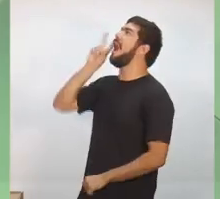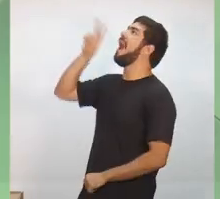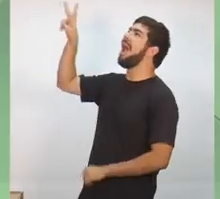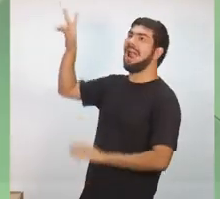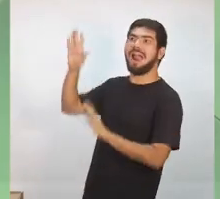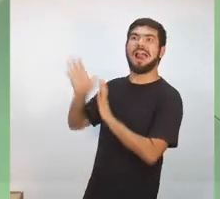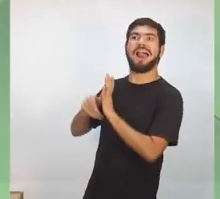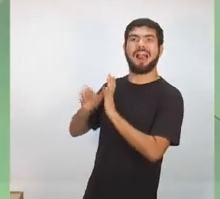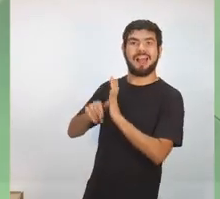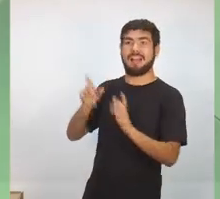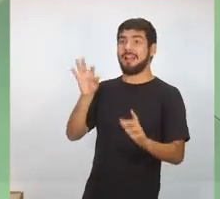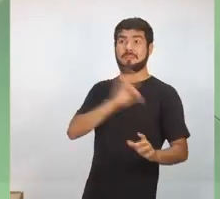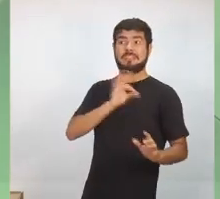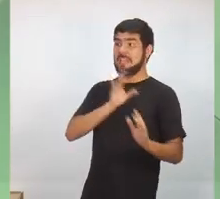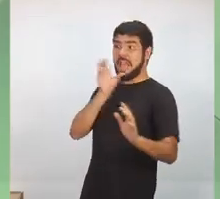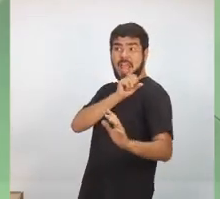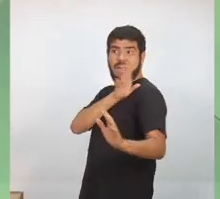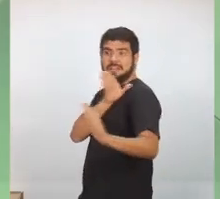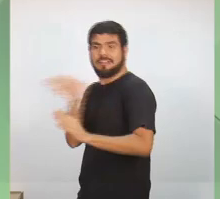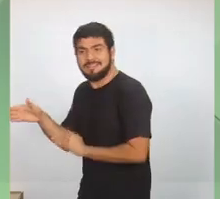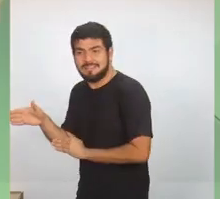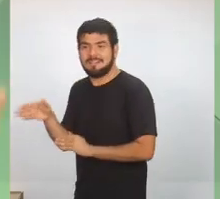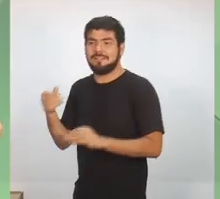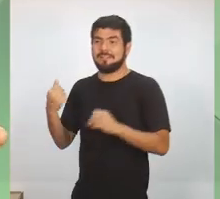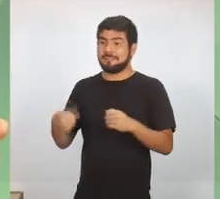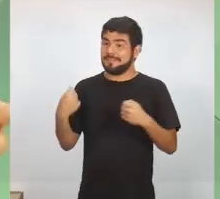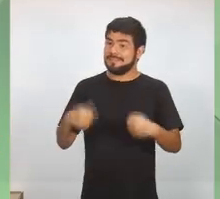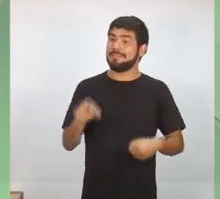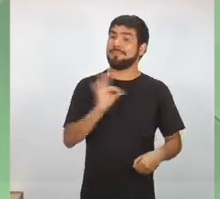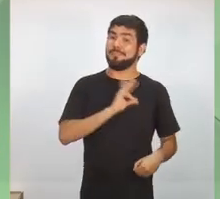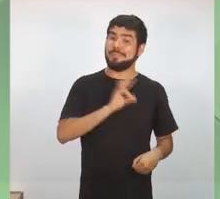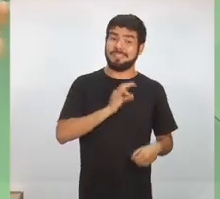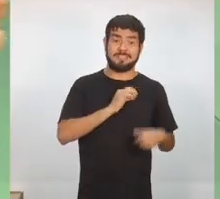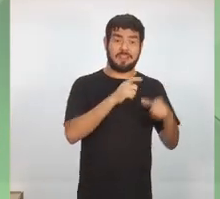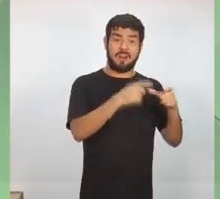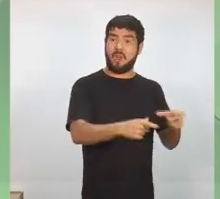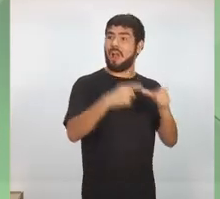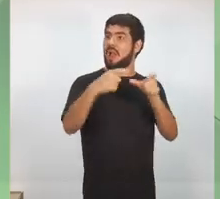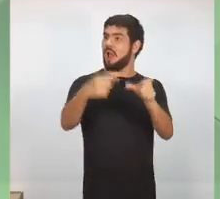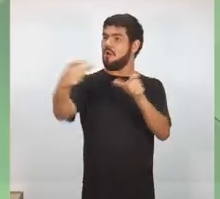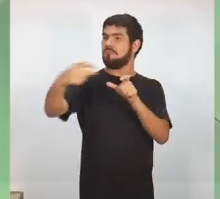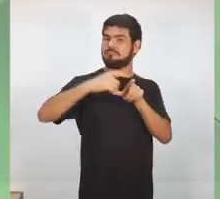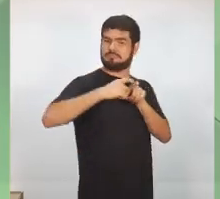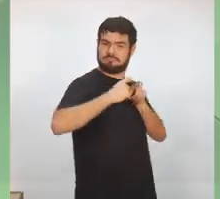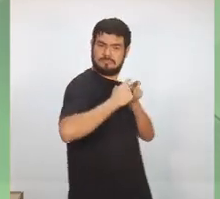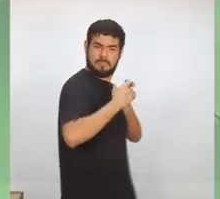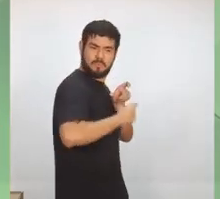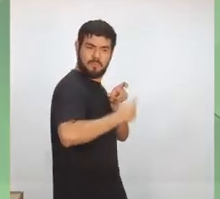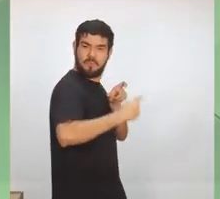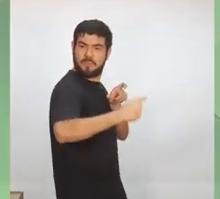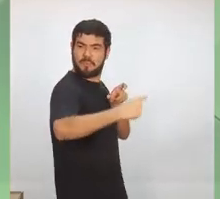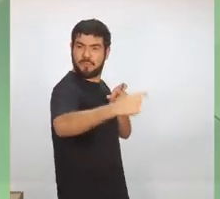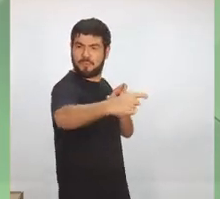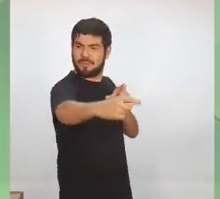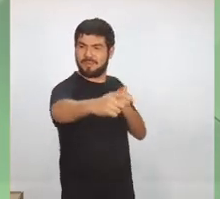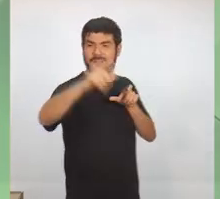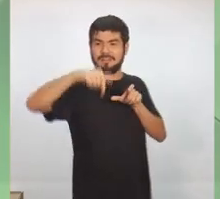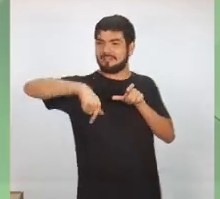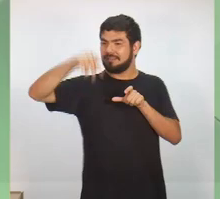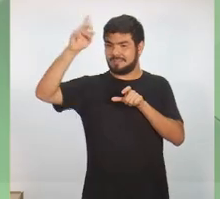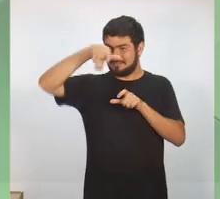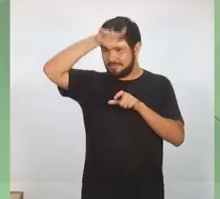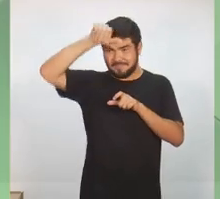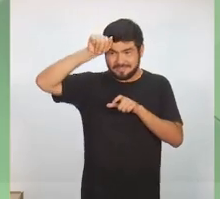abordagem. É preciso termos polícias em pontos estratégicos da cidade, fazer o mapeamento. E nós sabemos hoje quais são as